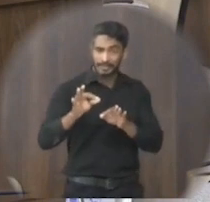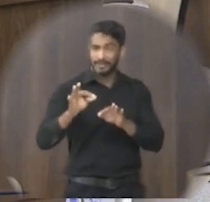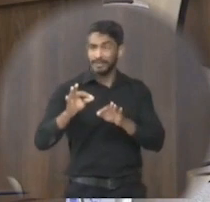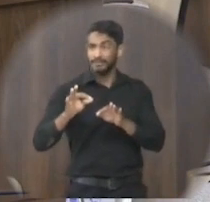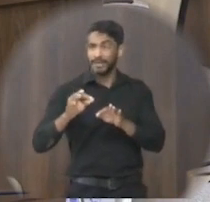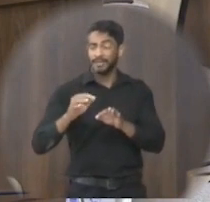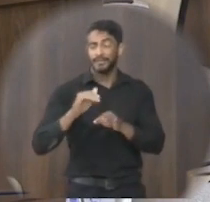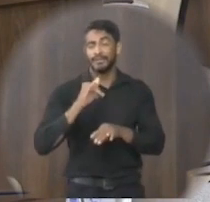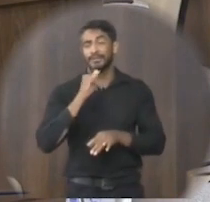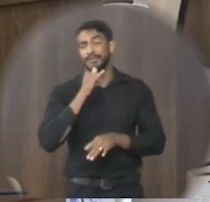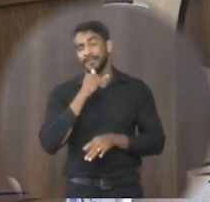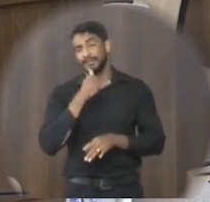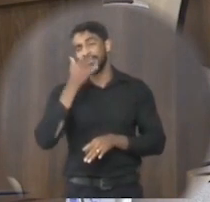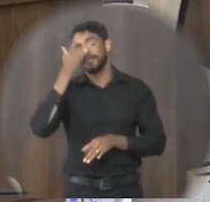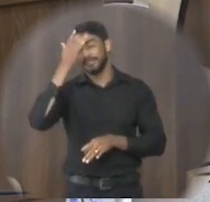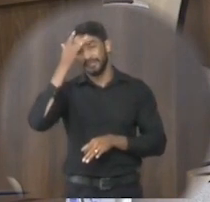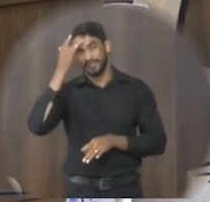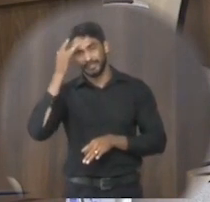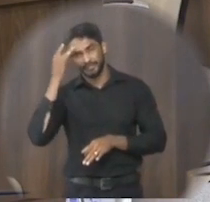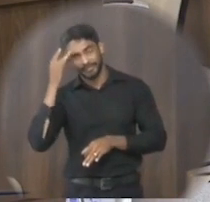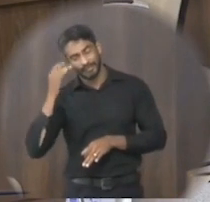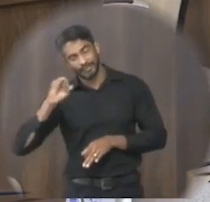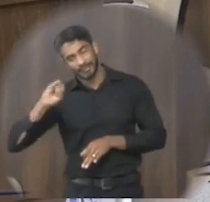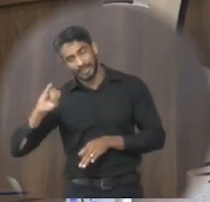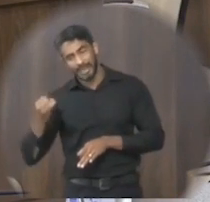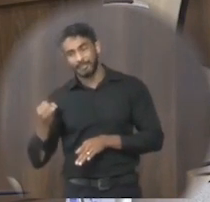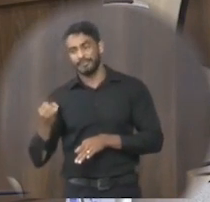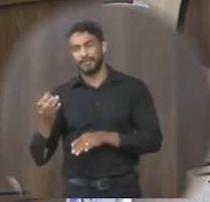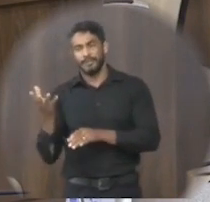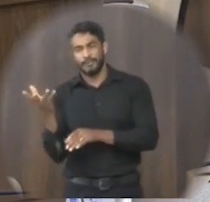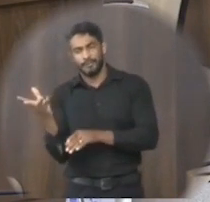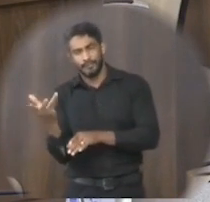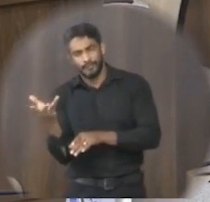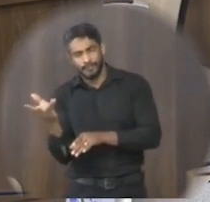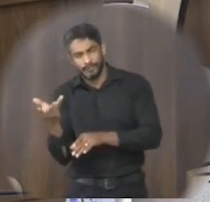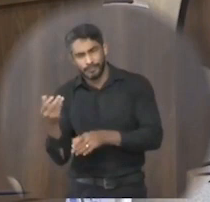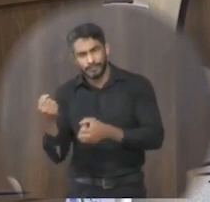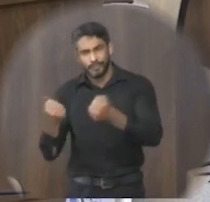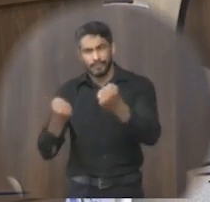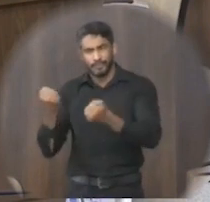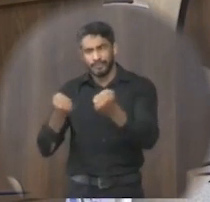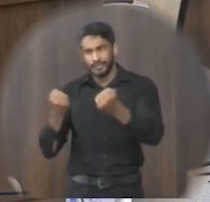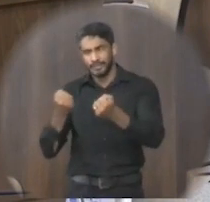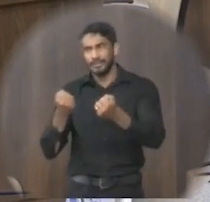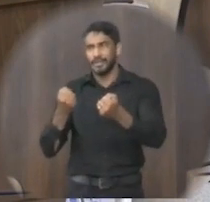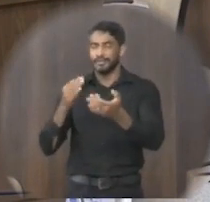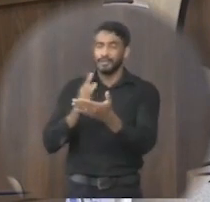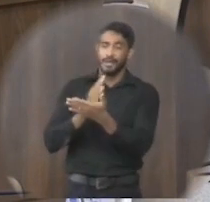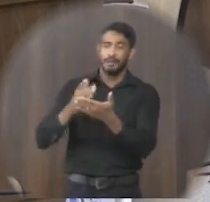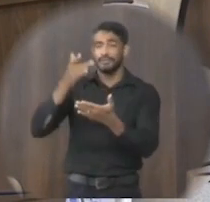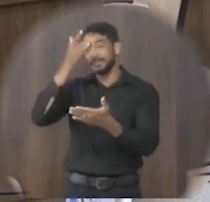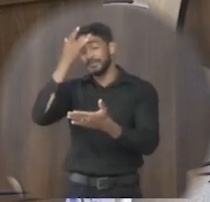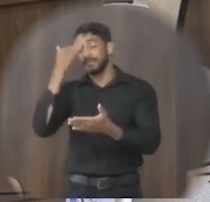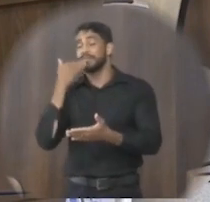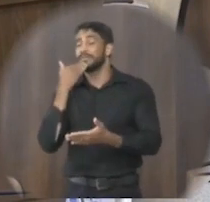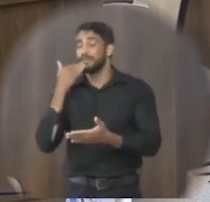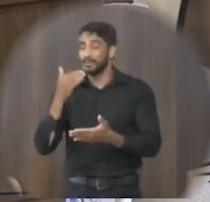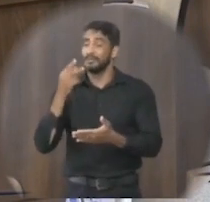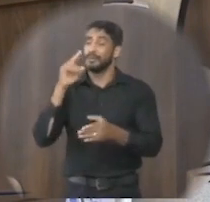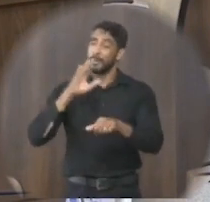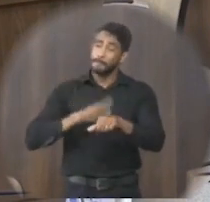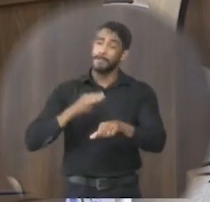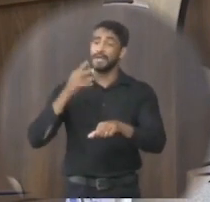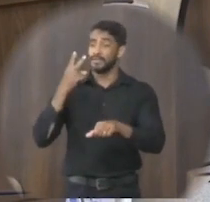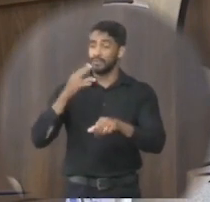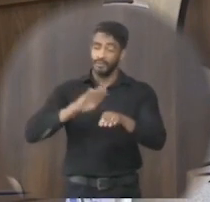infelizmente o pessoal ainda abusa da velocidade aí alguns moradores pediu para fazer essa solicitação para a instalação de mais dois